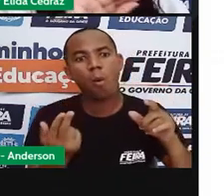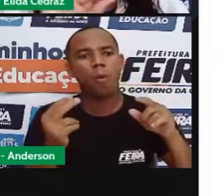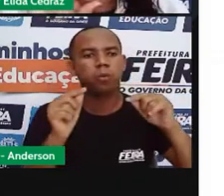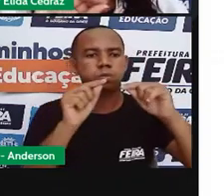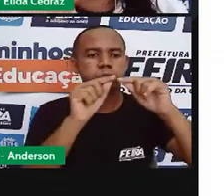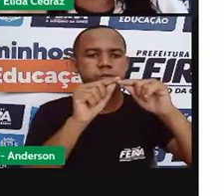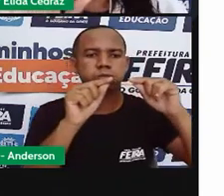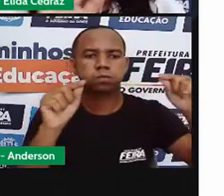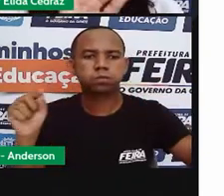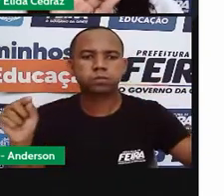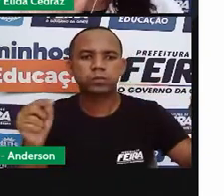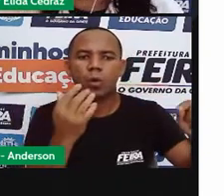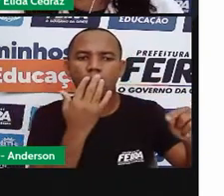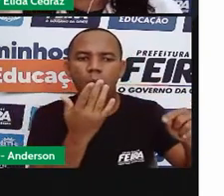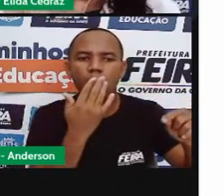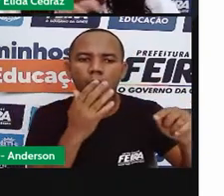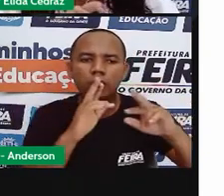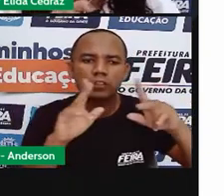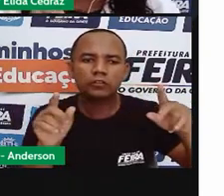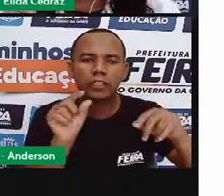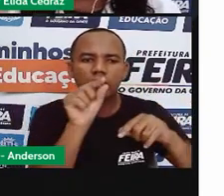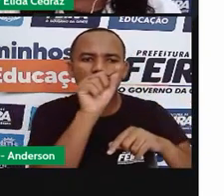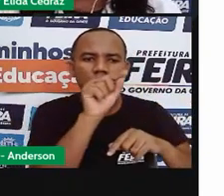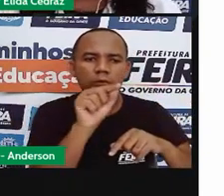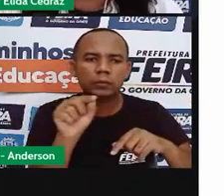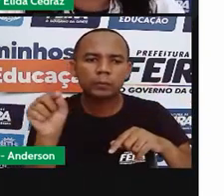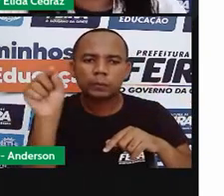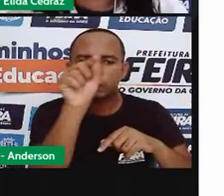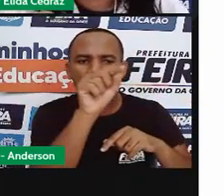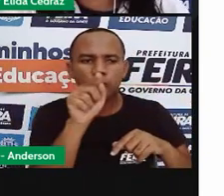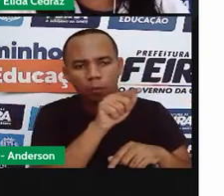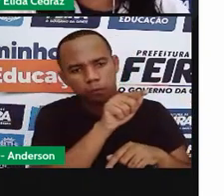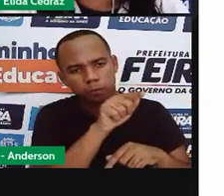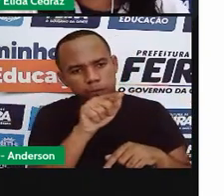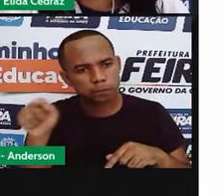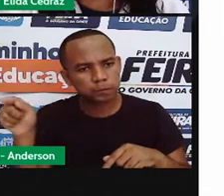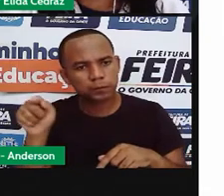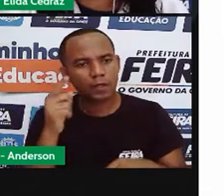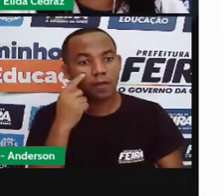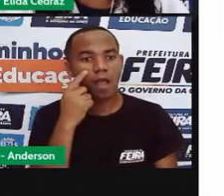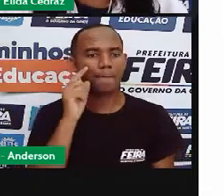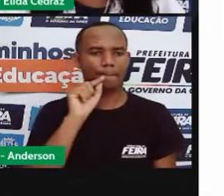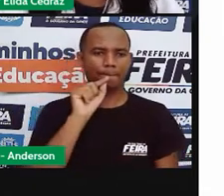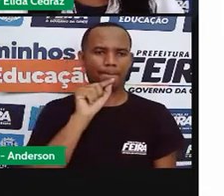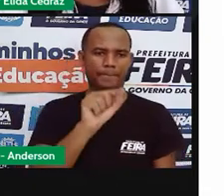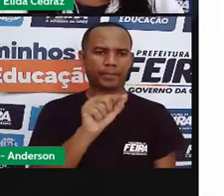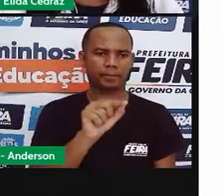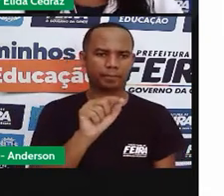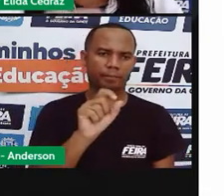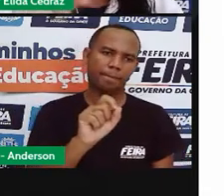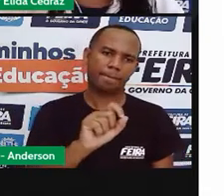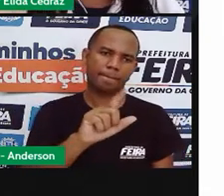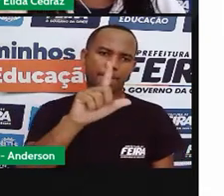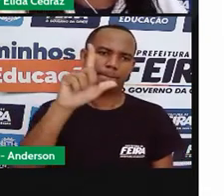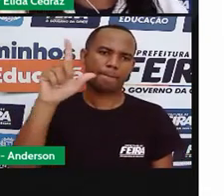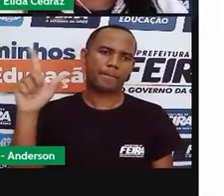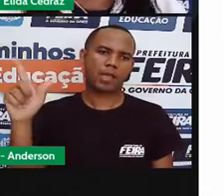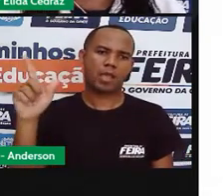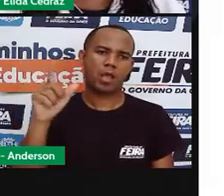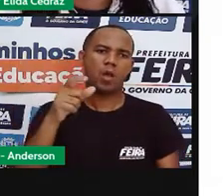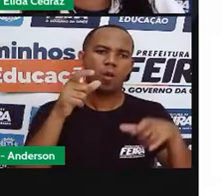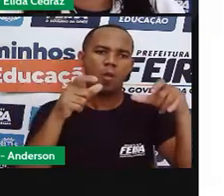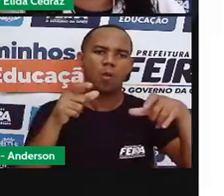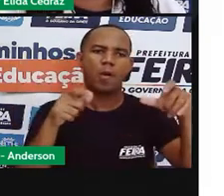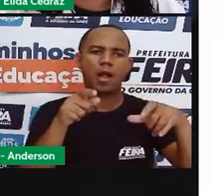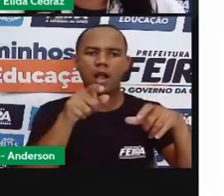azulzinho ou verdinho, brifado. Um traquinho embaixo. Aí você clica aí e ele te direciona para